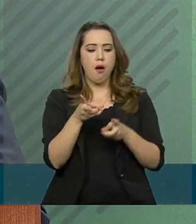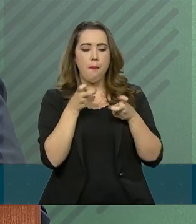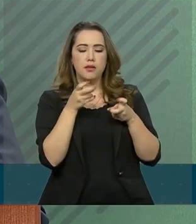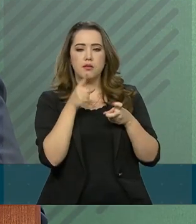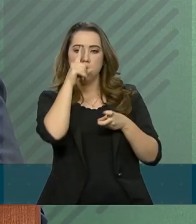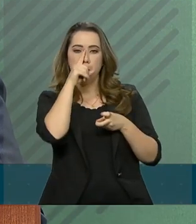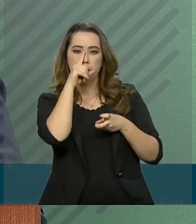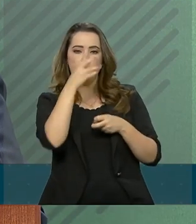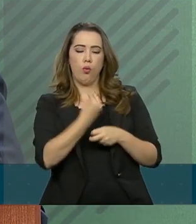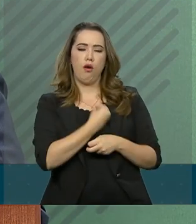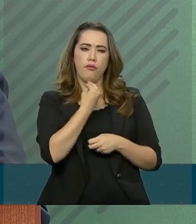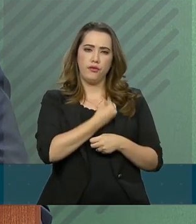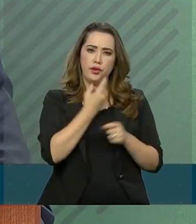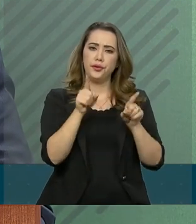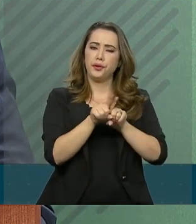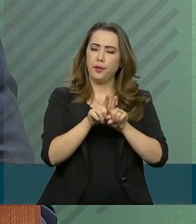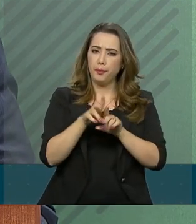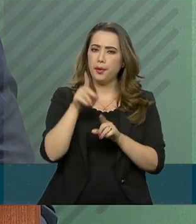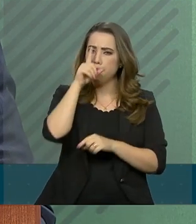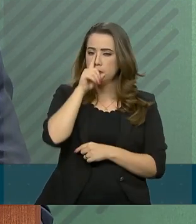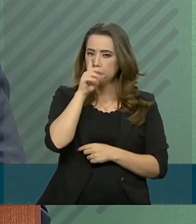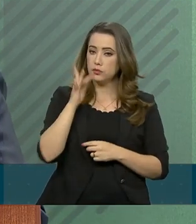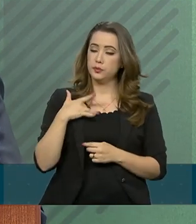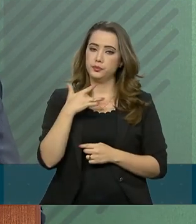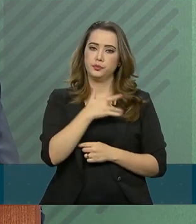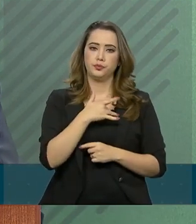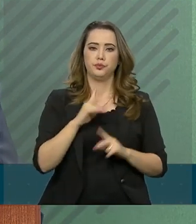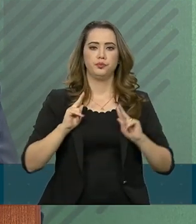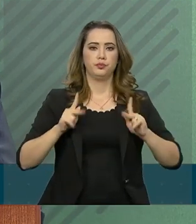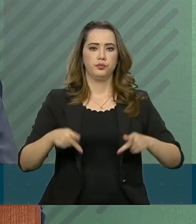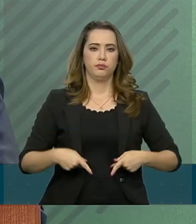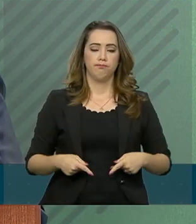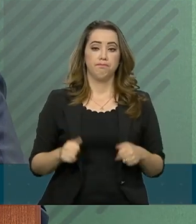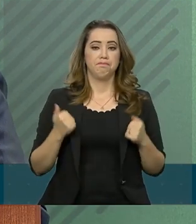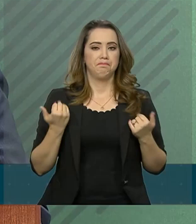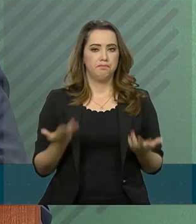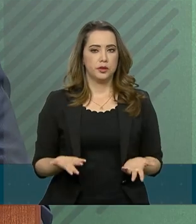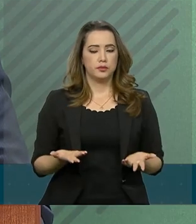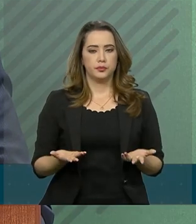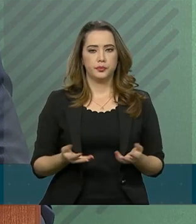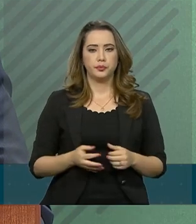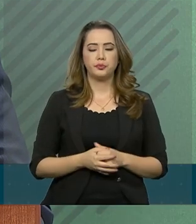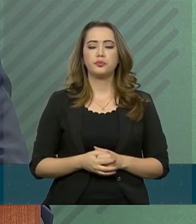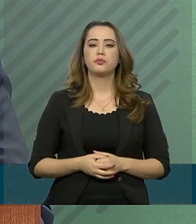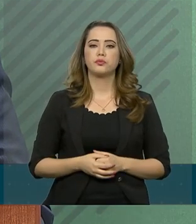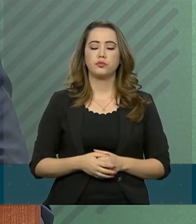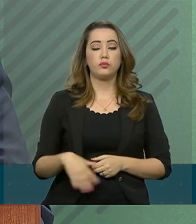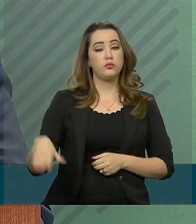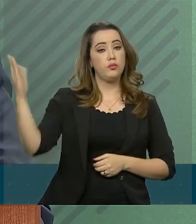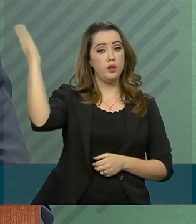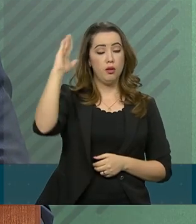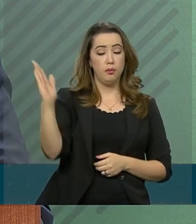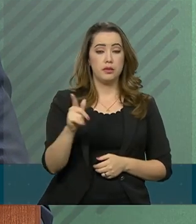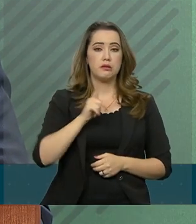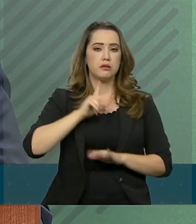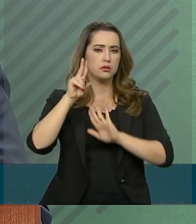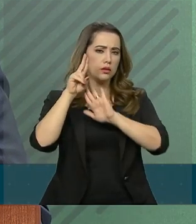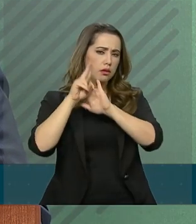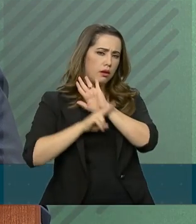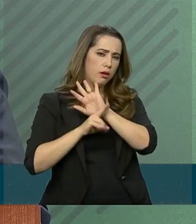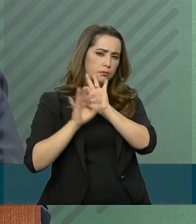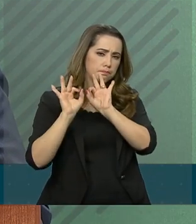perigos à vida e à saúde humana. Com essa medida, o Brasil terá regras